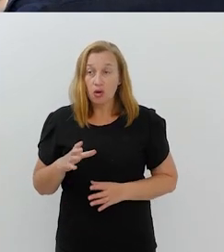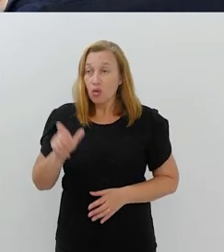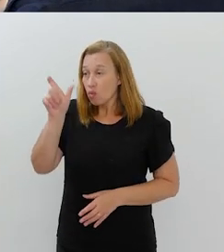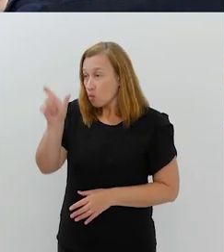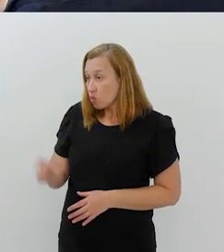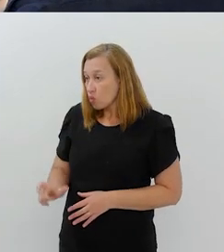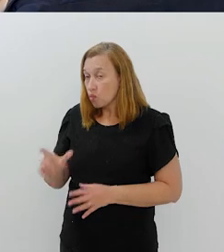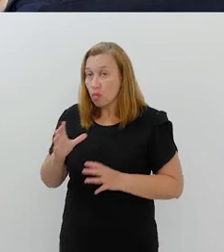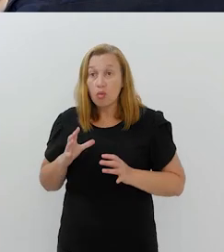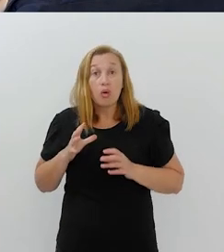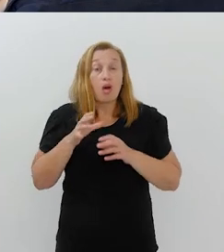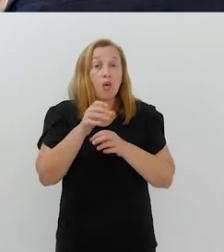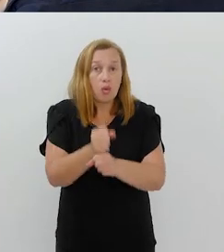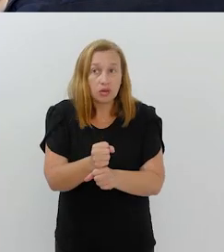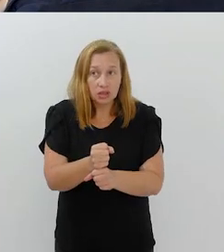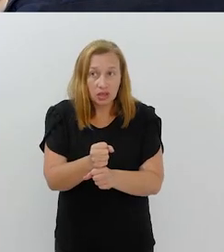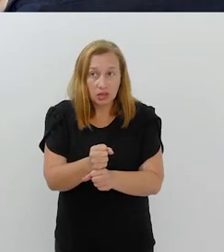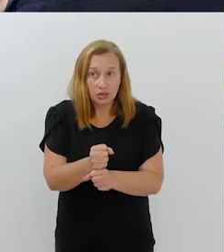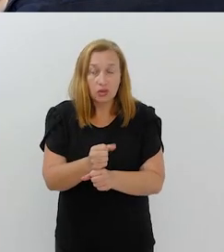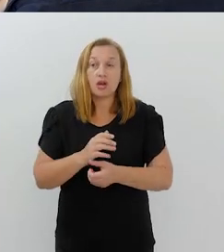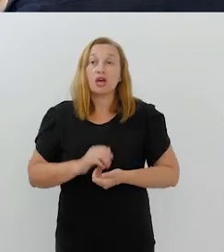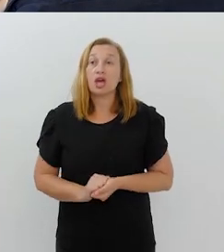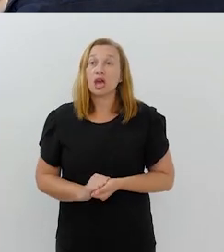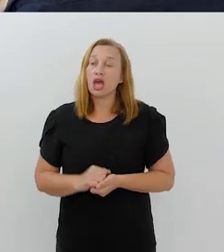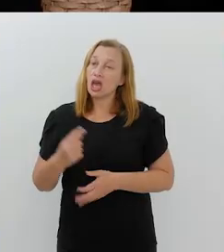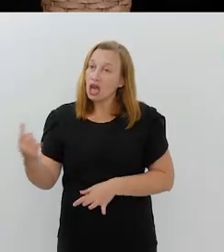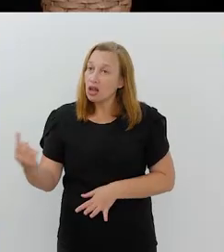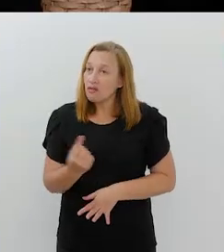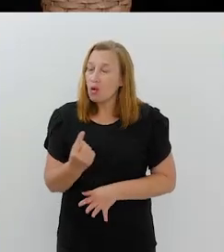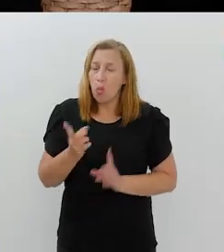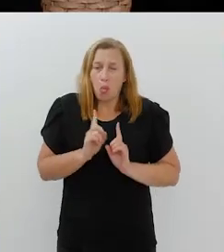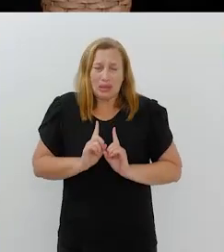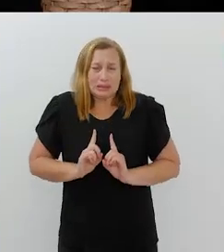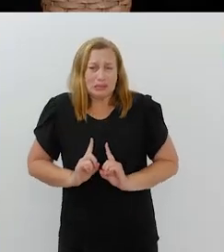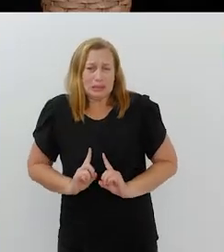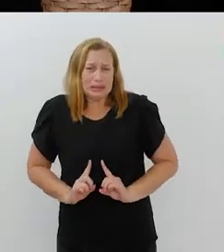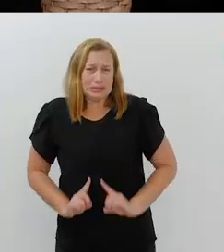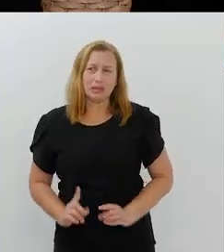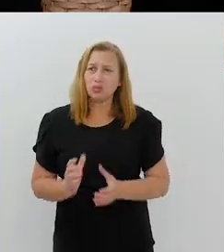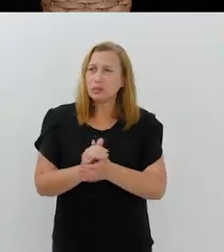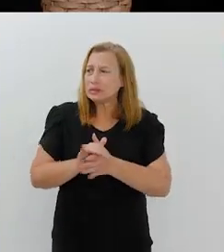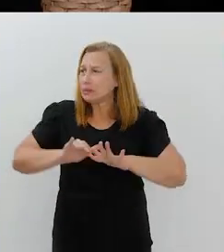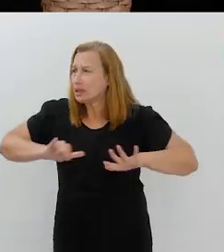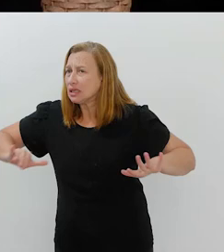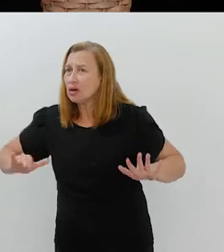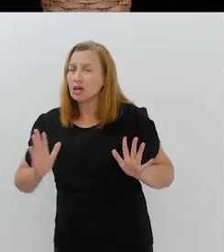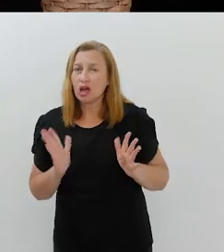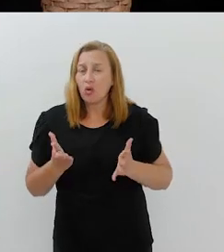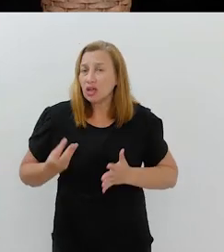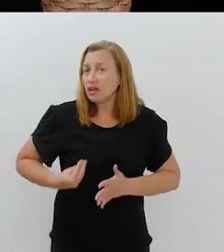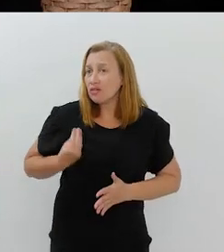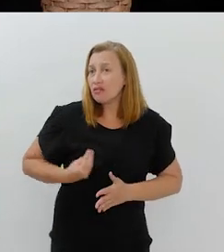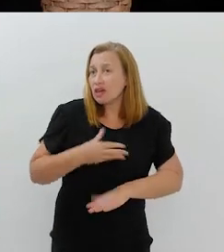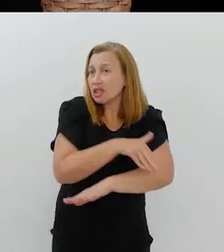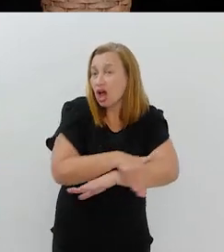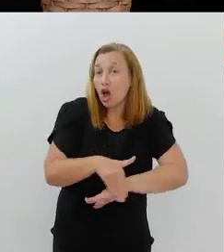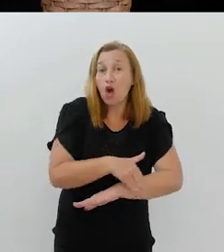Esse veio por uma questão, uma separação, uma depressão e ele está na rua.